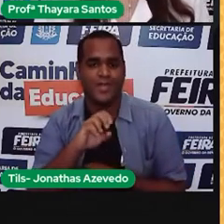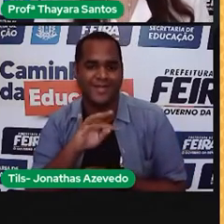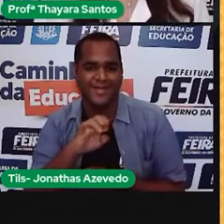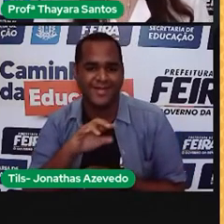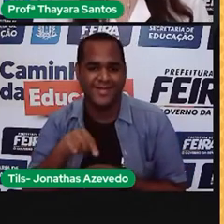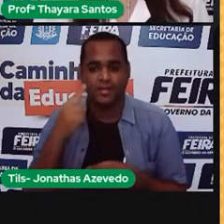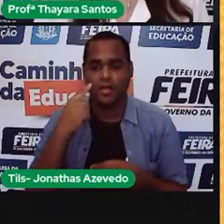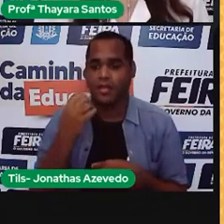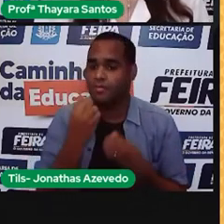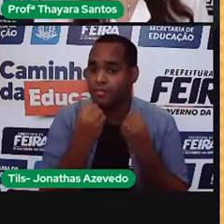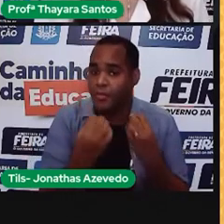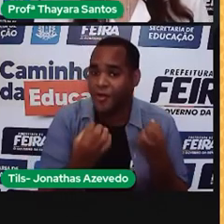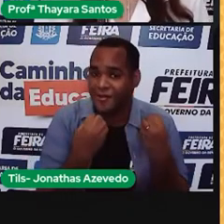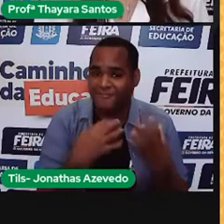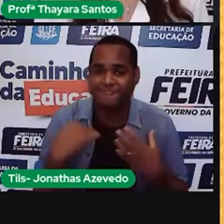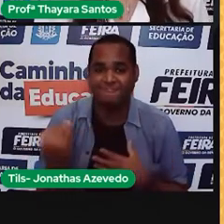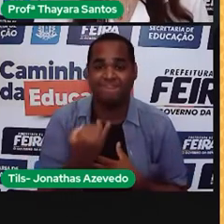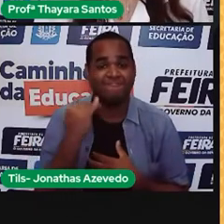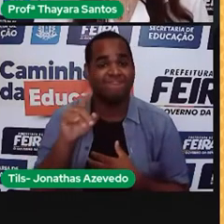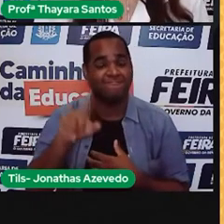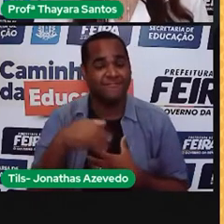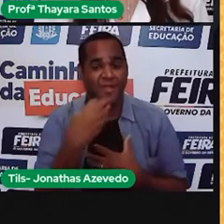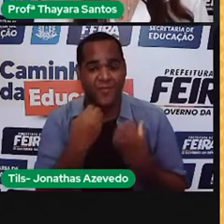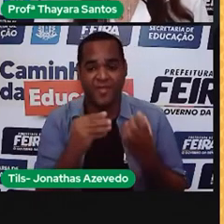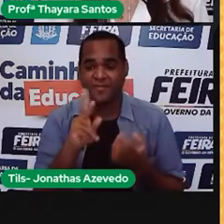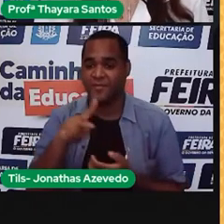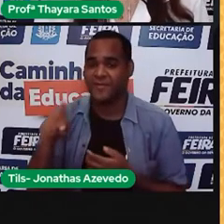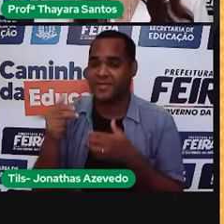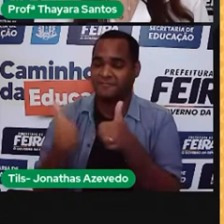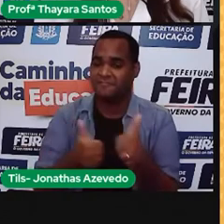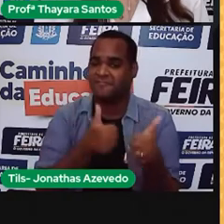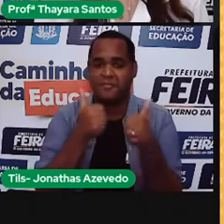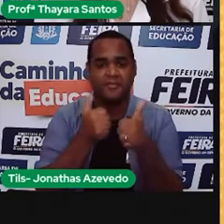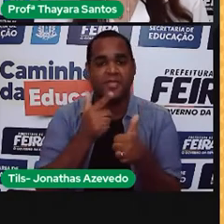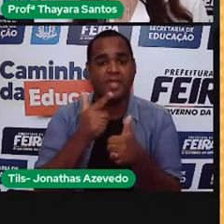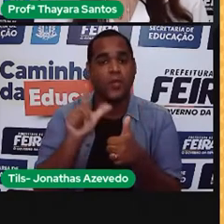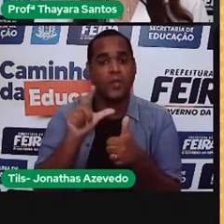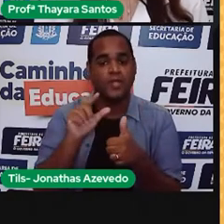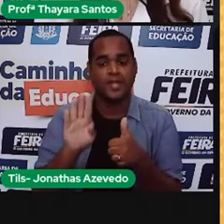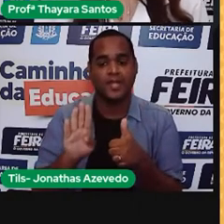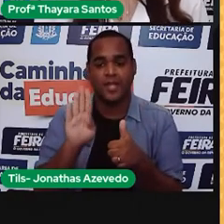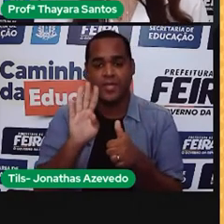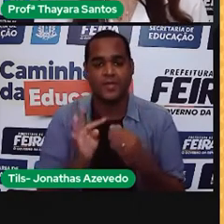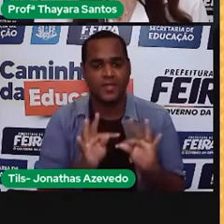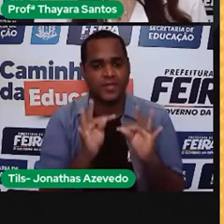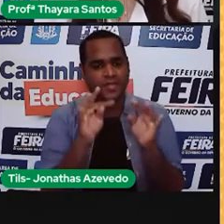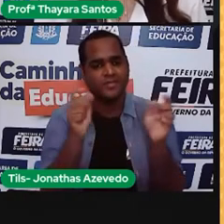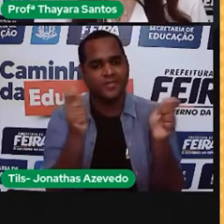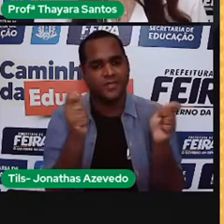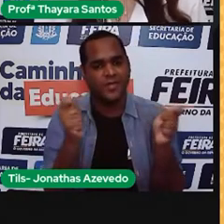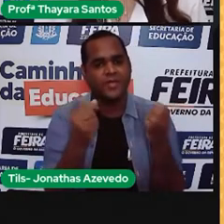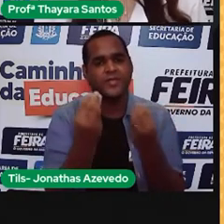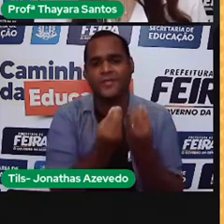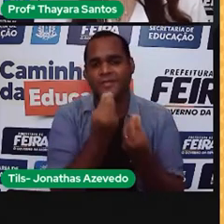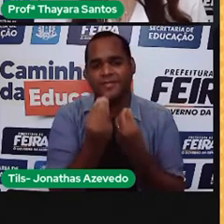incrível! Incrível mesmo, professor! E o que mais a biotecnologia pode fazer?